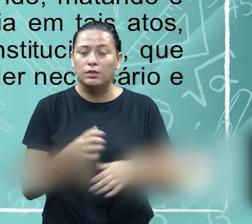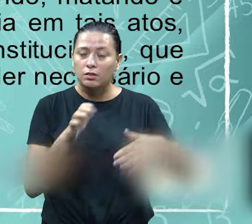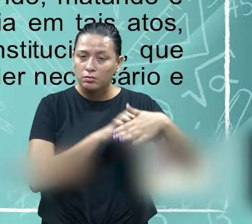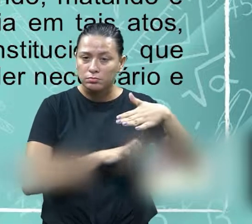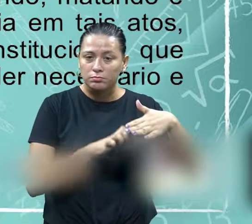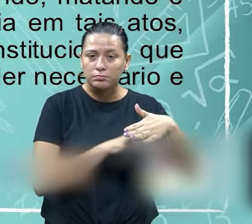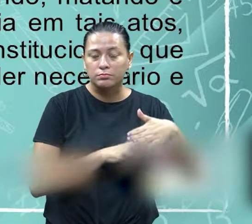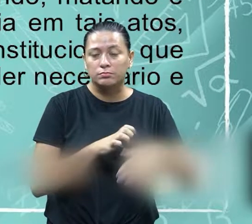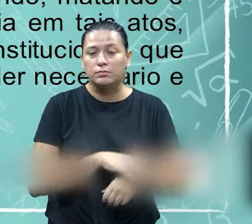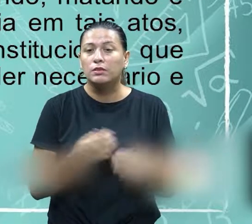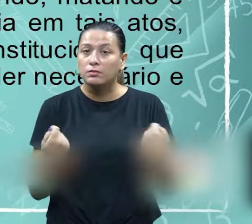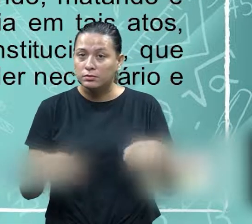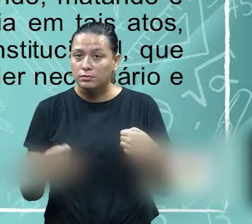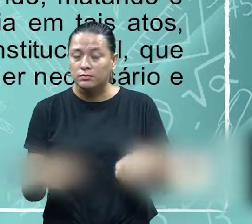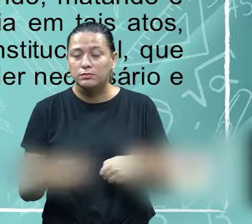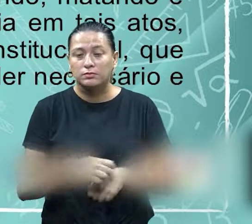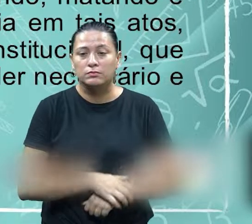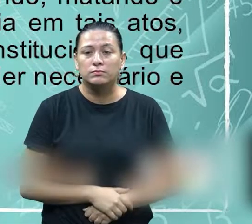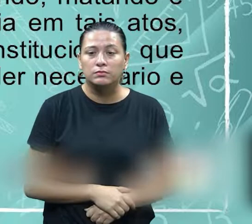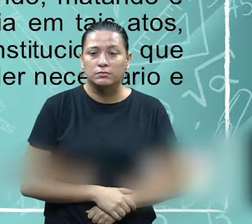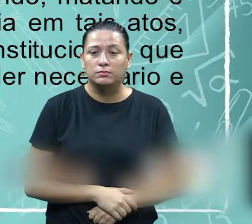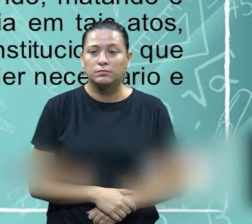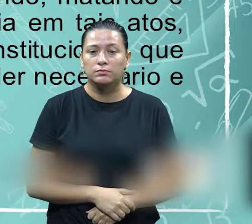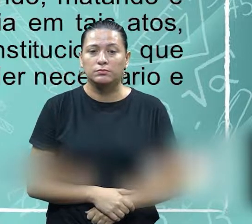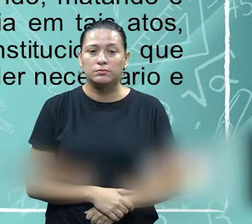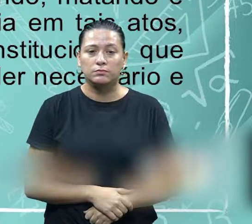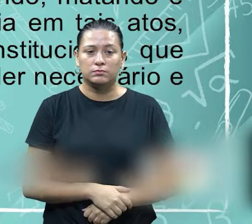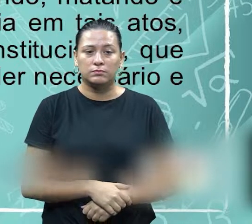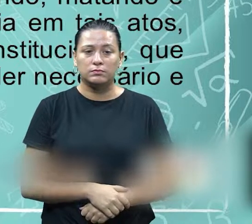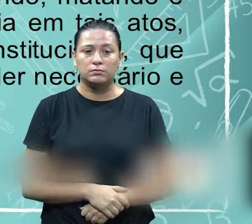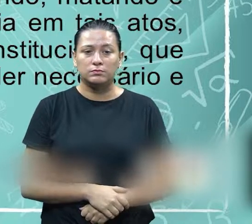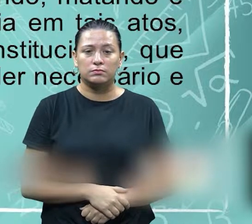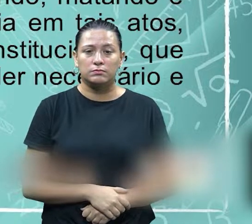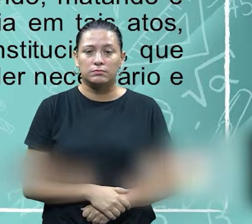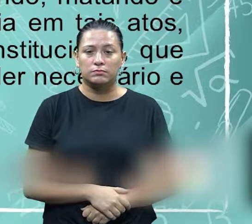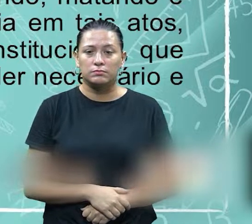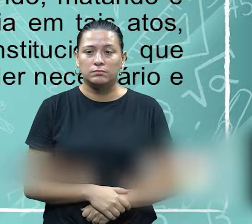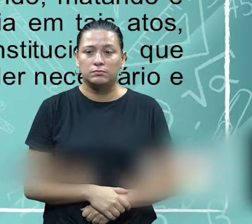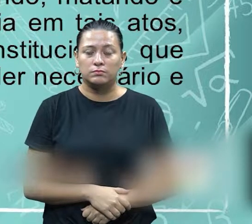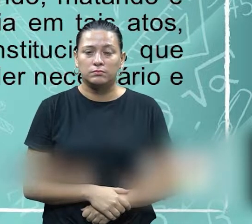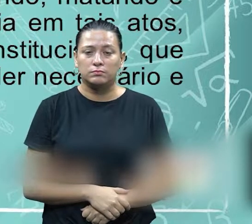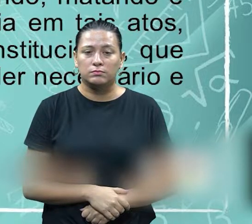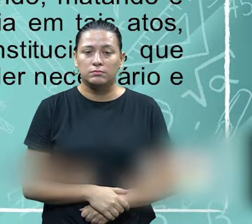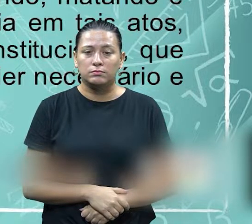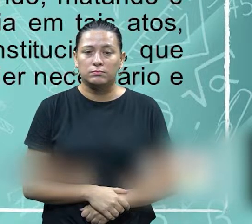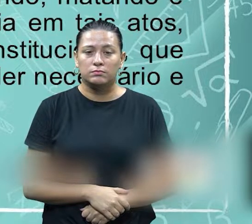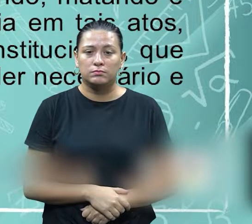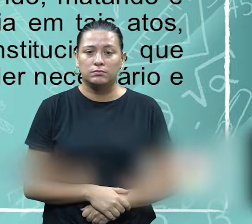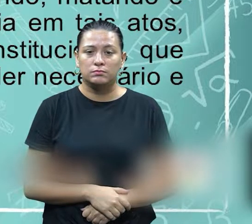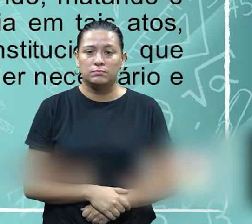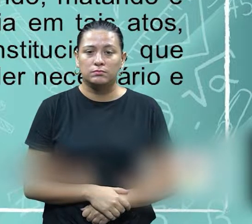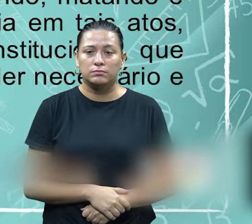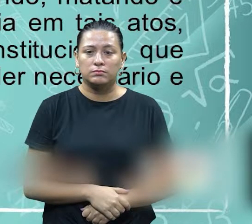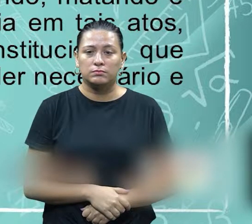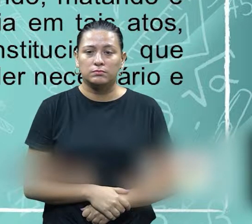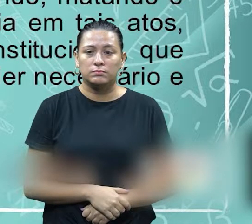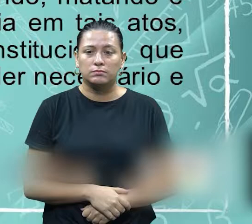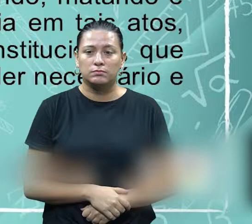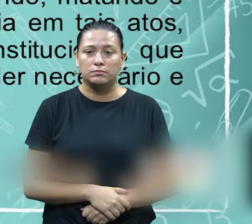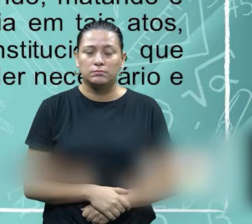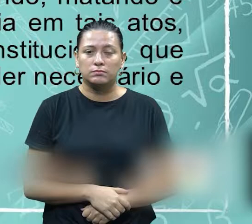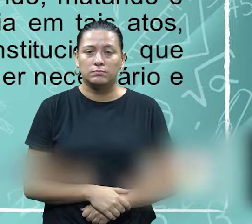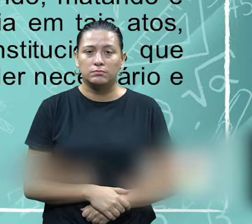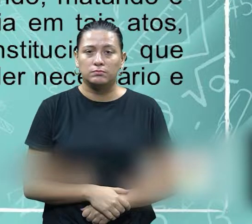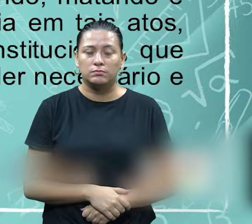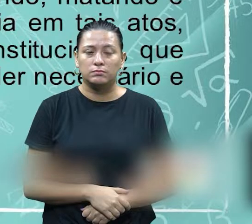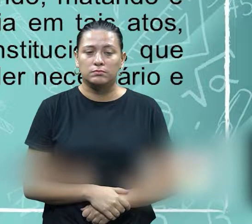instituições é só para a gente estar contextualizando aqui né é necessário o poder nas instituições ele é necessário